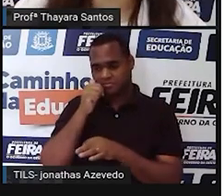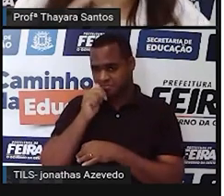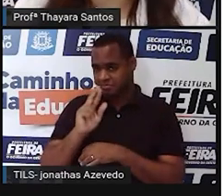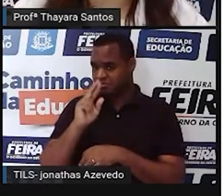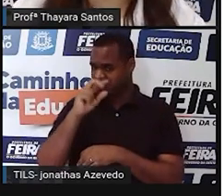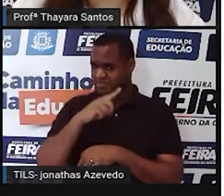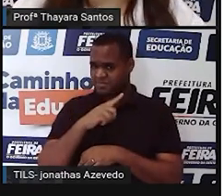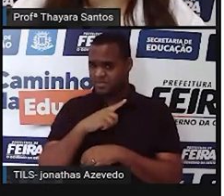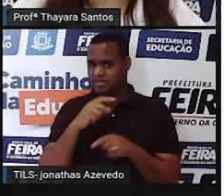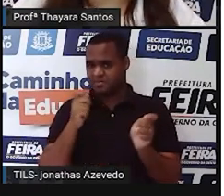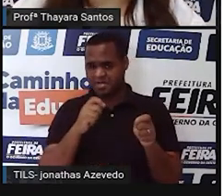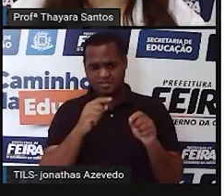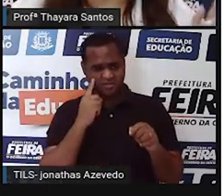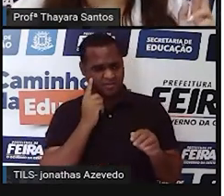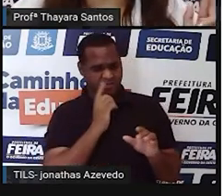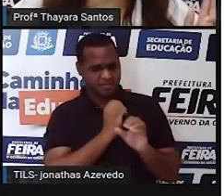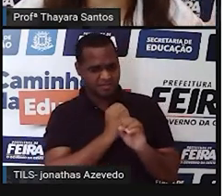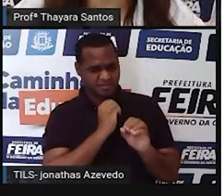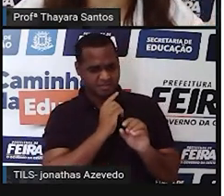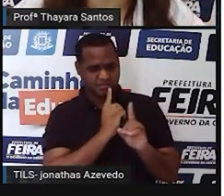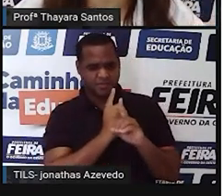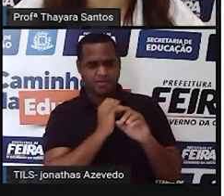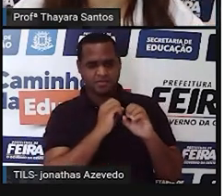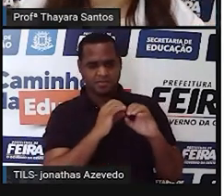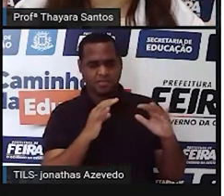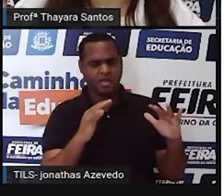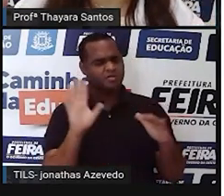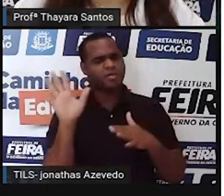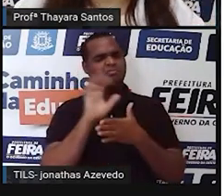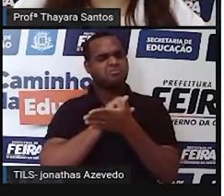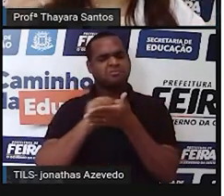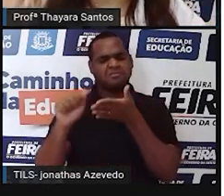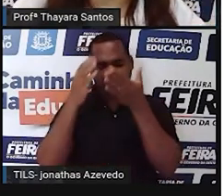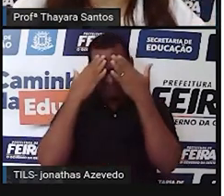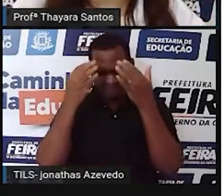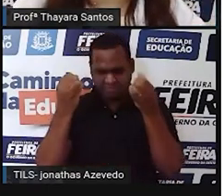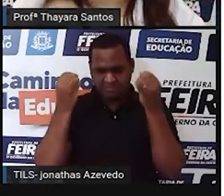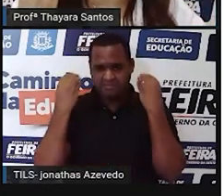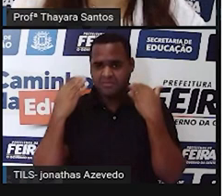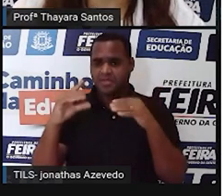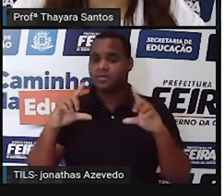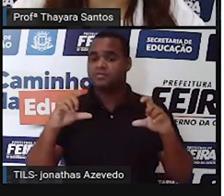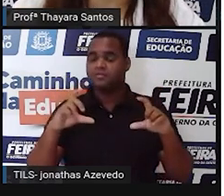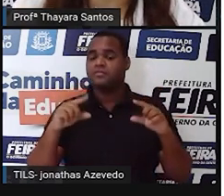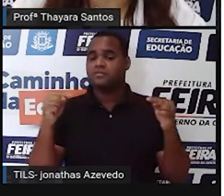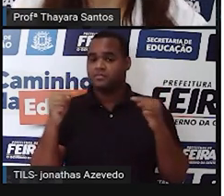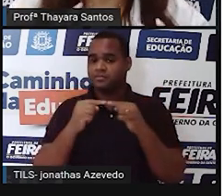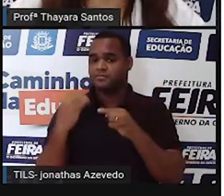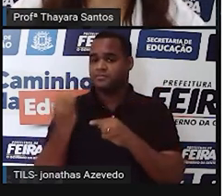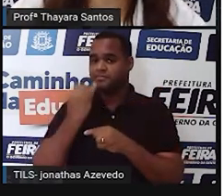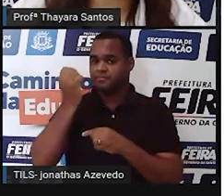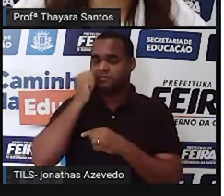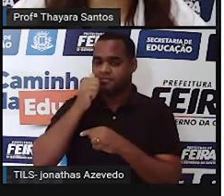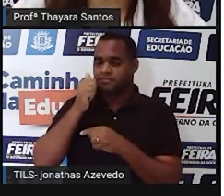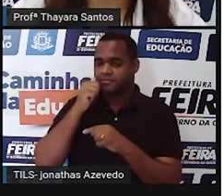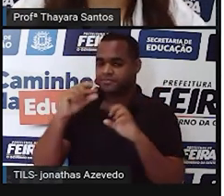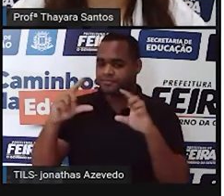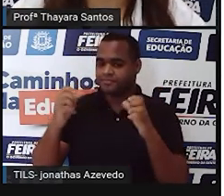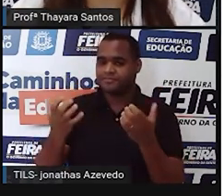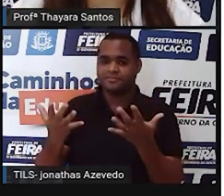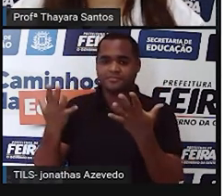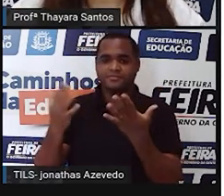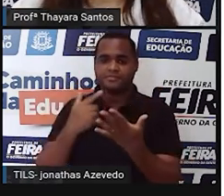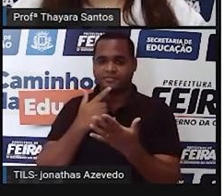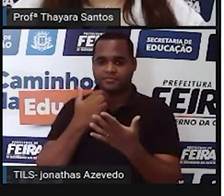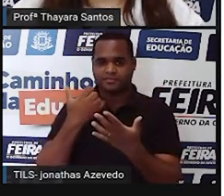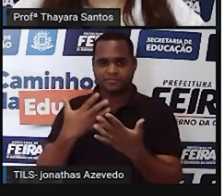tivesse feito aquela descoberta. Então, eles apagaram ela ali naquele momento. Ela tirou aquela foto que foi muito importante e eles não deram crédito